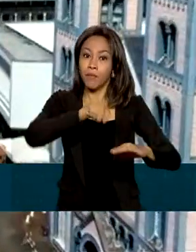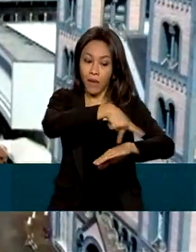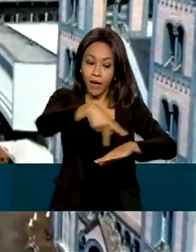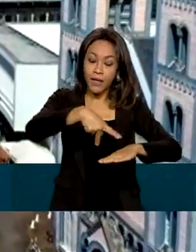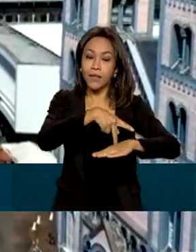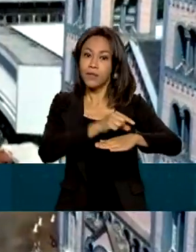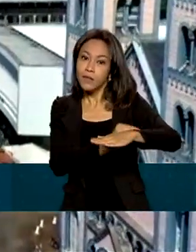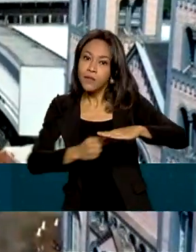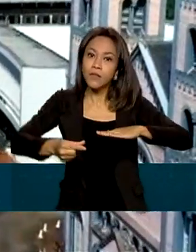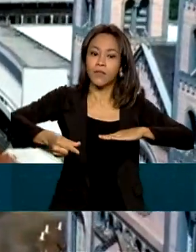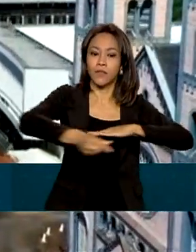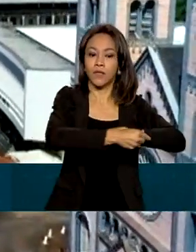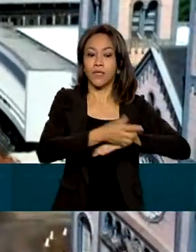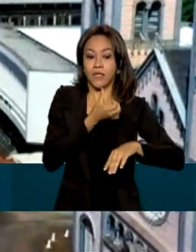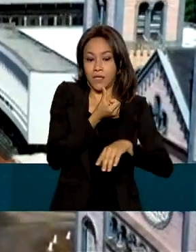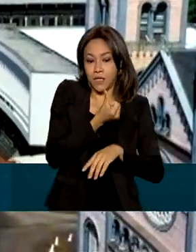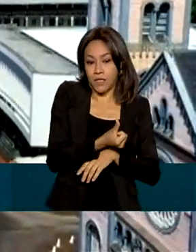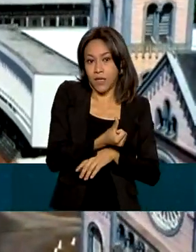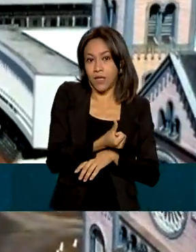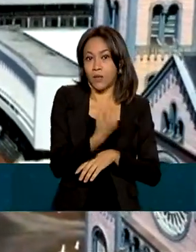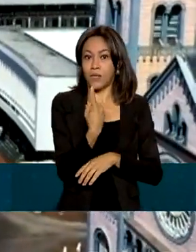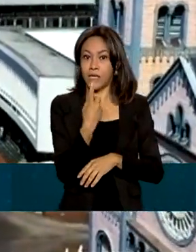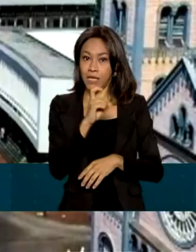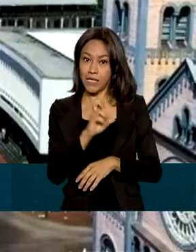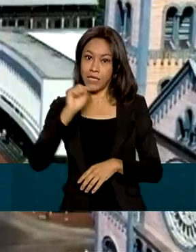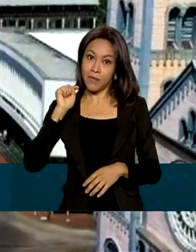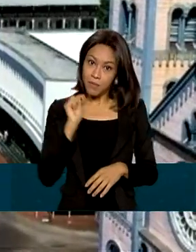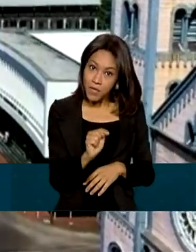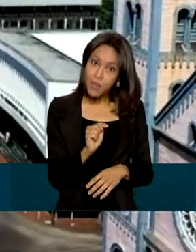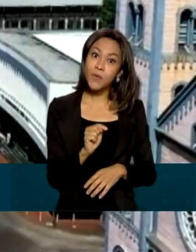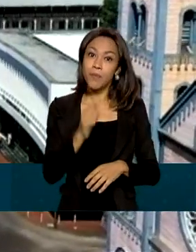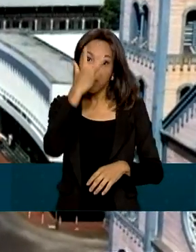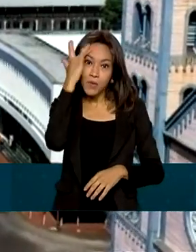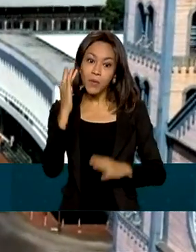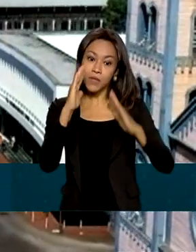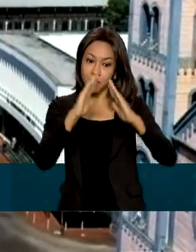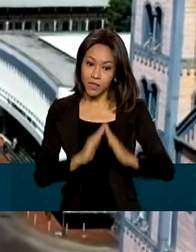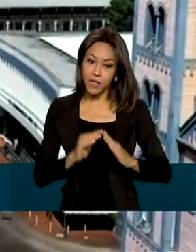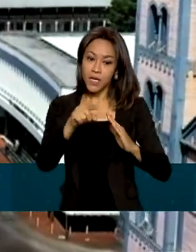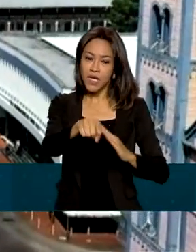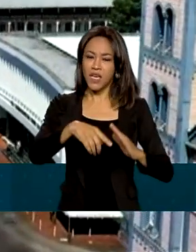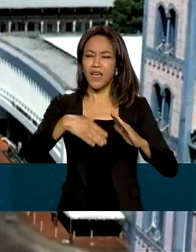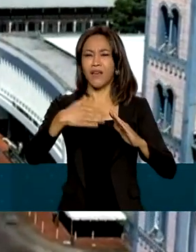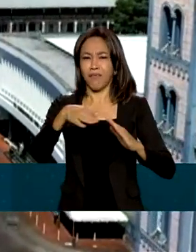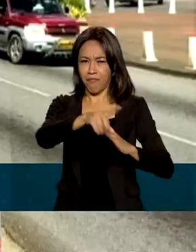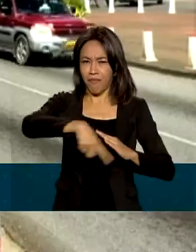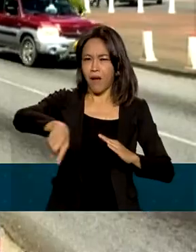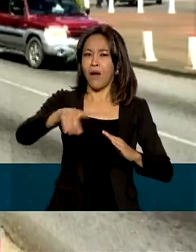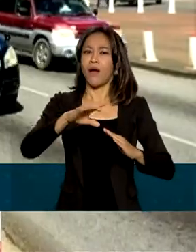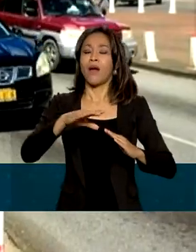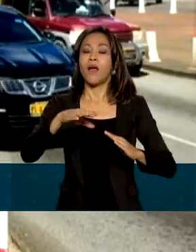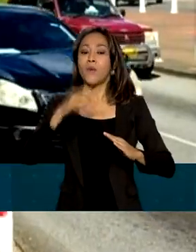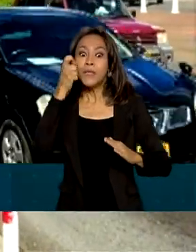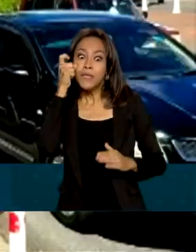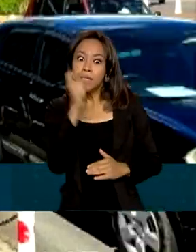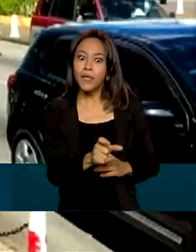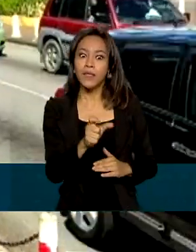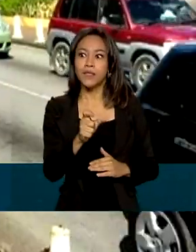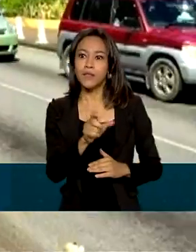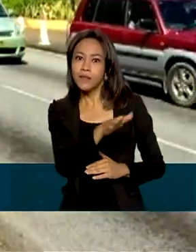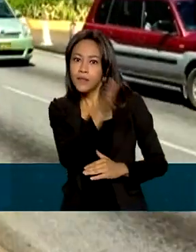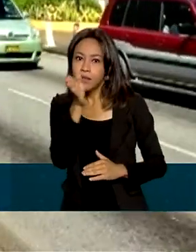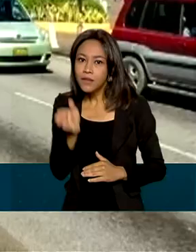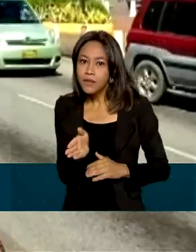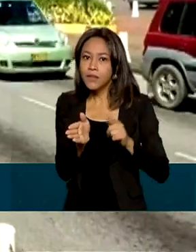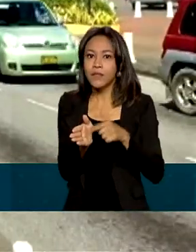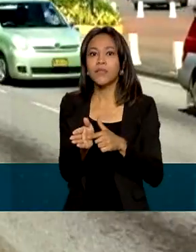615 mil habitantes, com 7 em cada 10 deles vivendo abaixo da linha da pobreza, o interesse pelo vizinho que